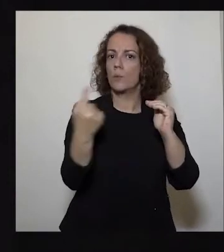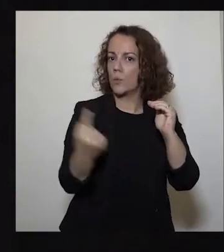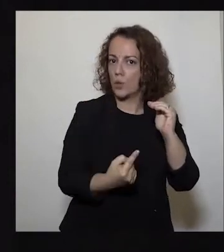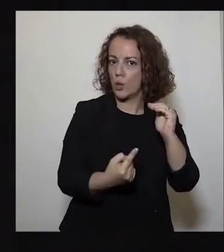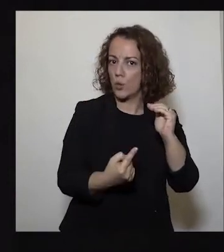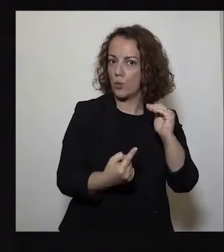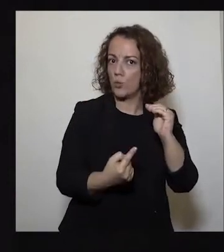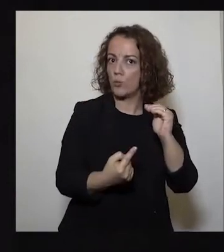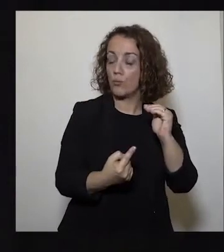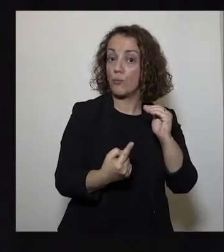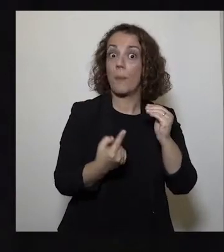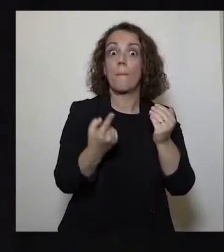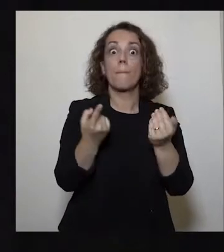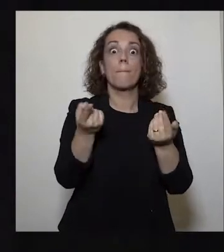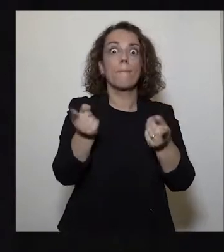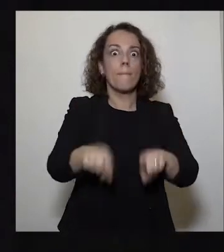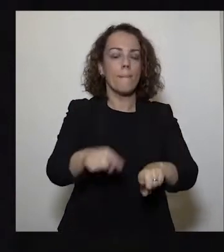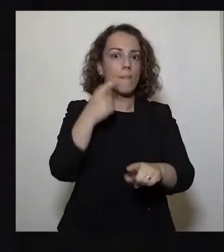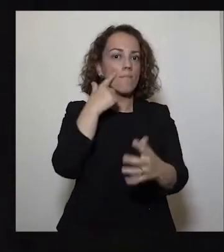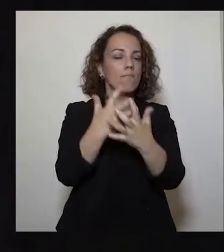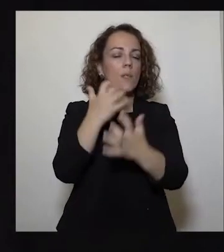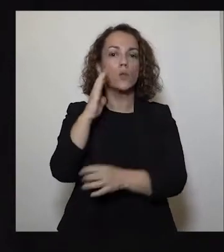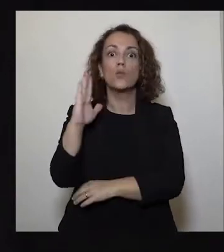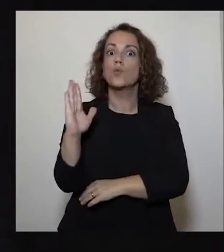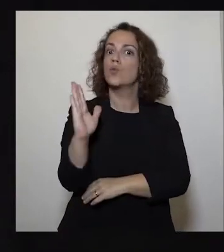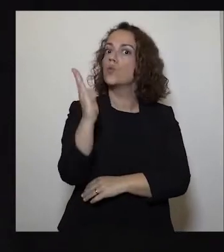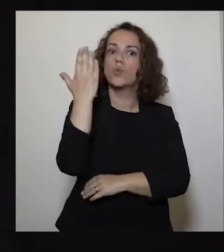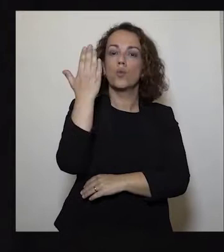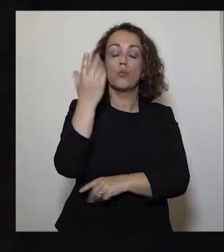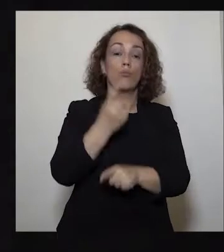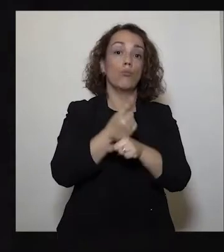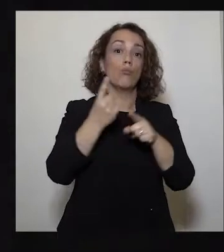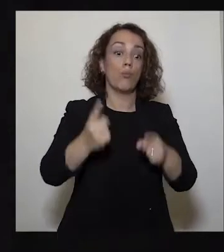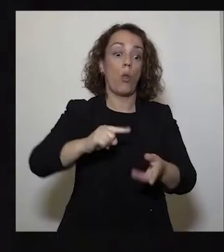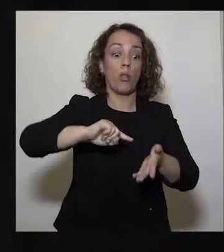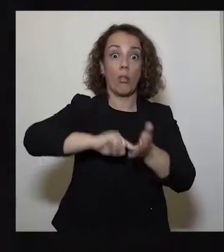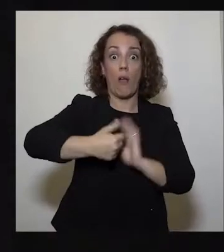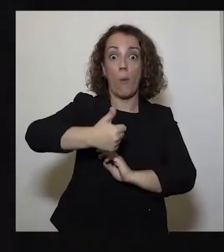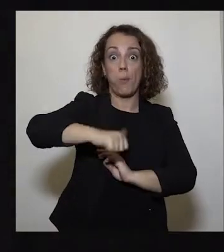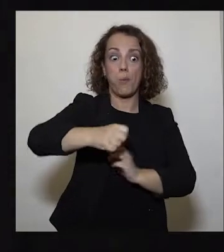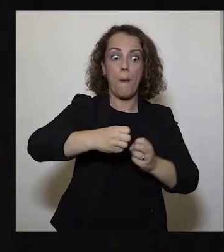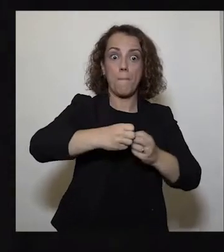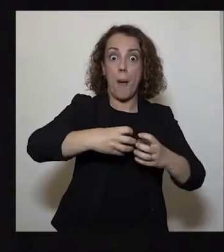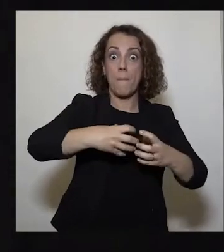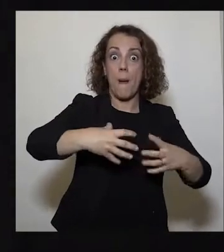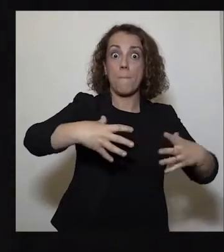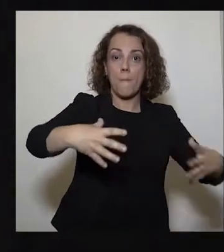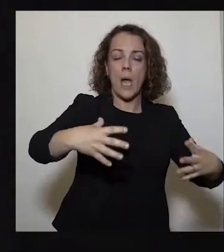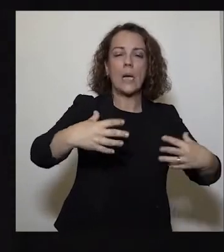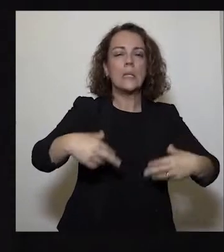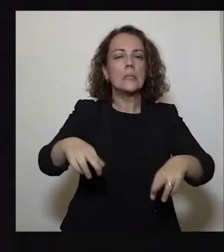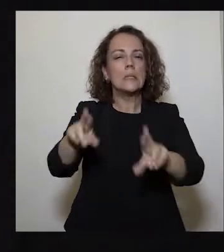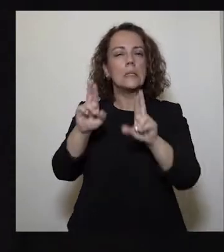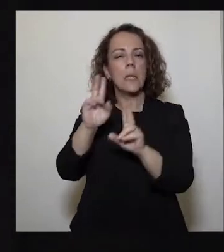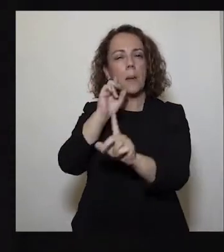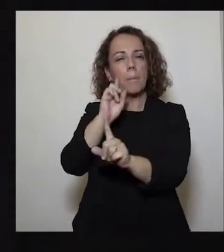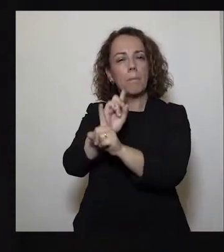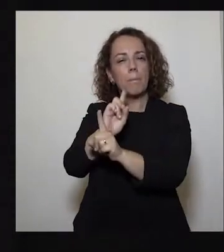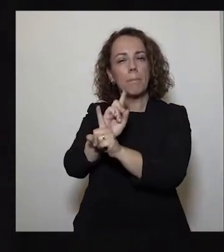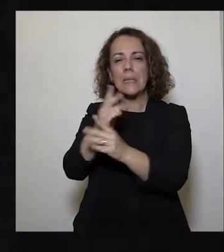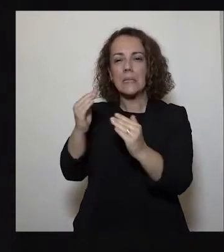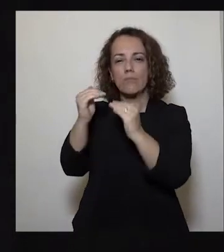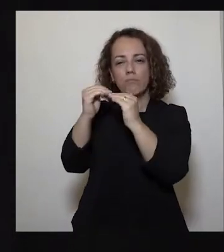E, sobretudo, o que é mais importante à medida que se multiplica o número de testes, manter a descida da